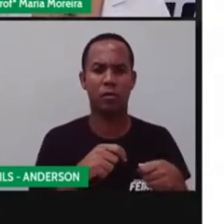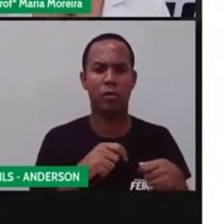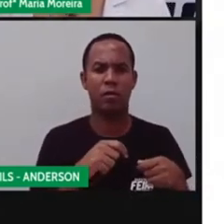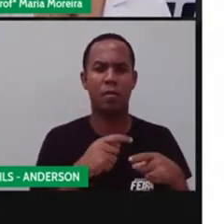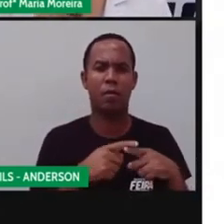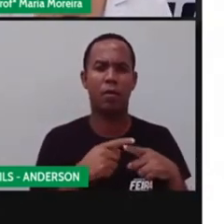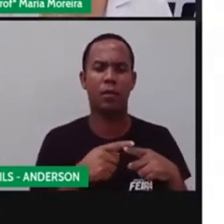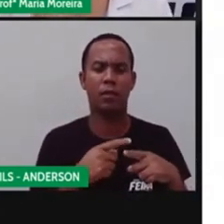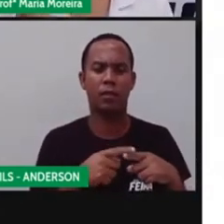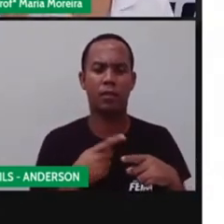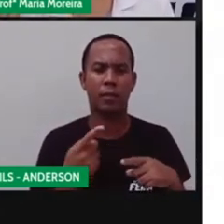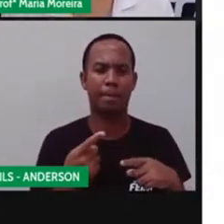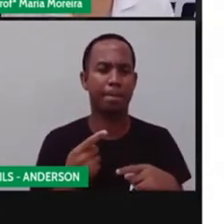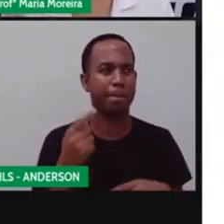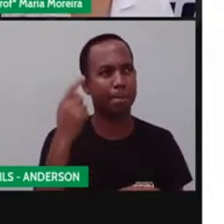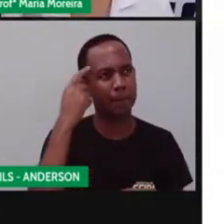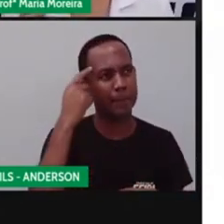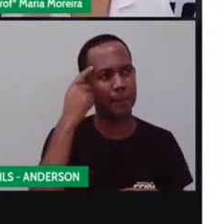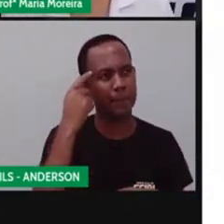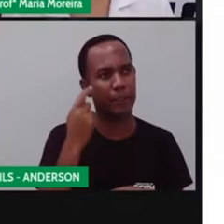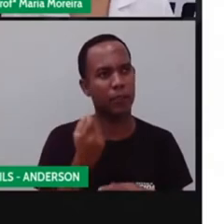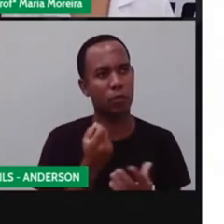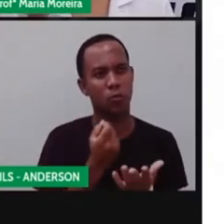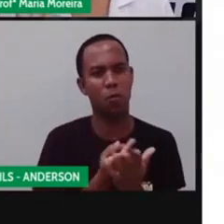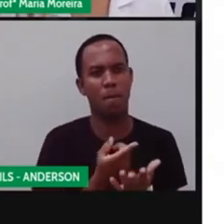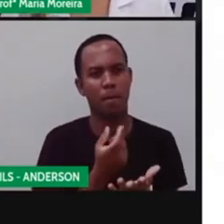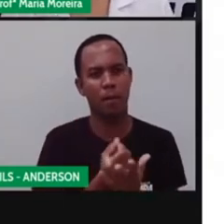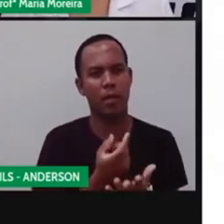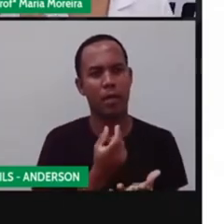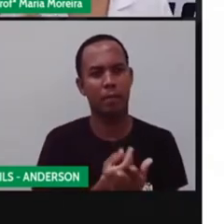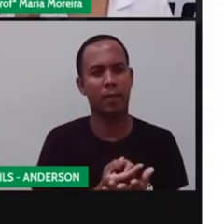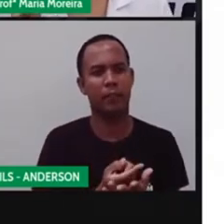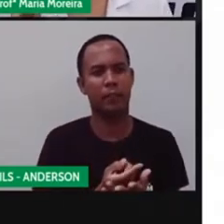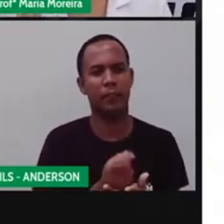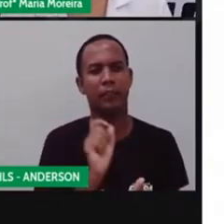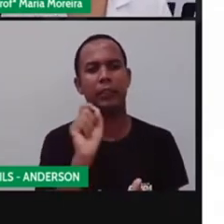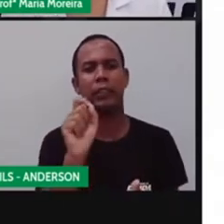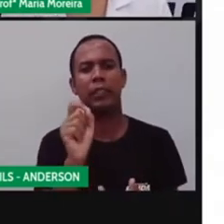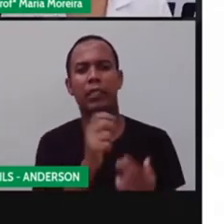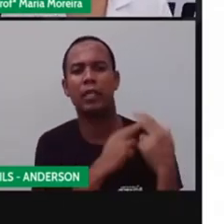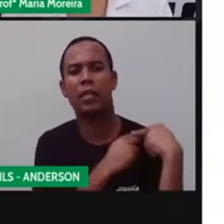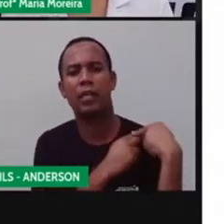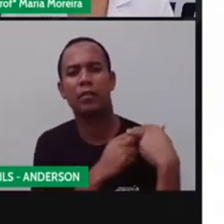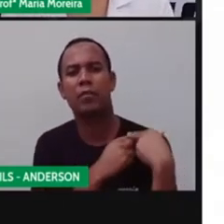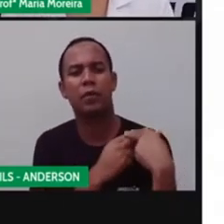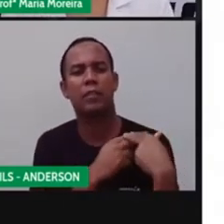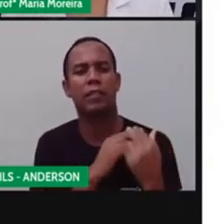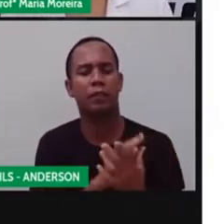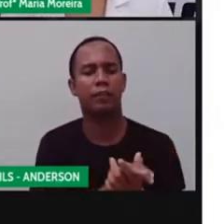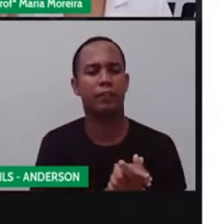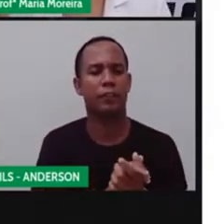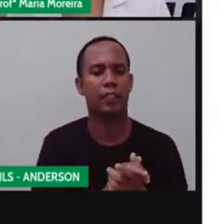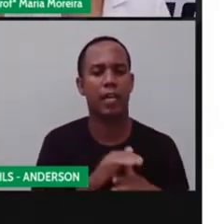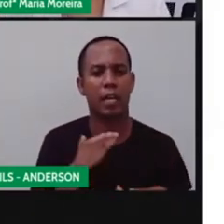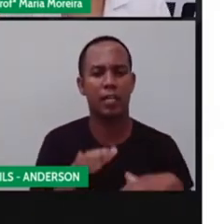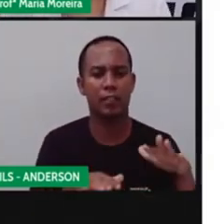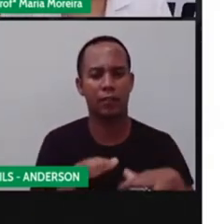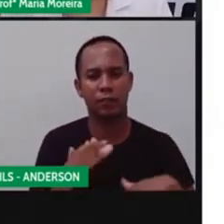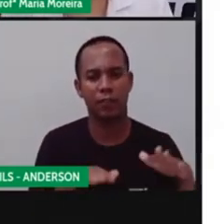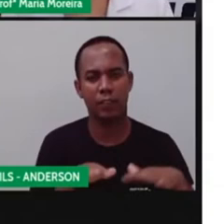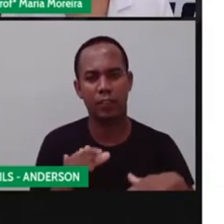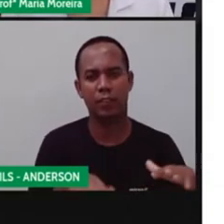não é de vocês. A decisão de comprar ou não vem de quem? Dos responsáveis. Por essa questão